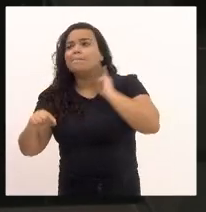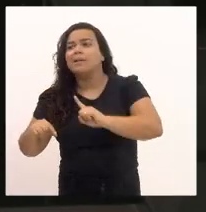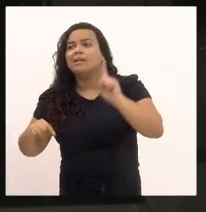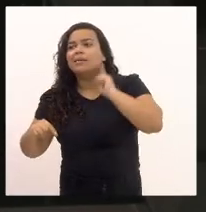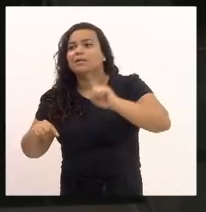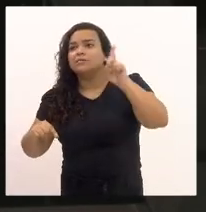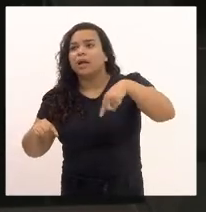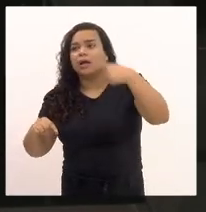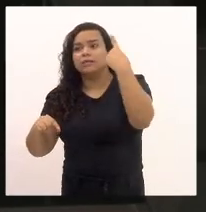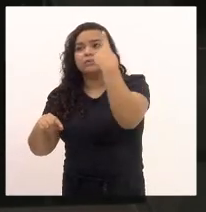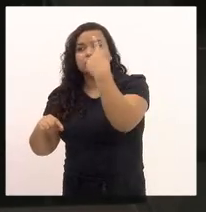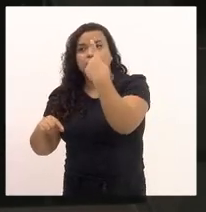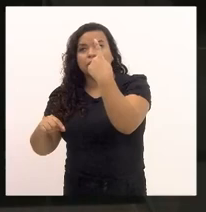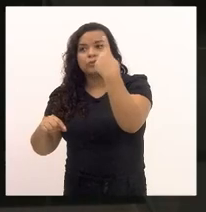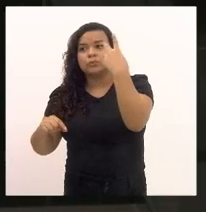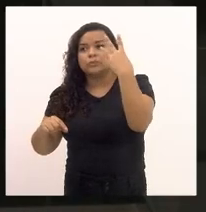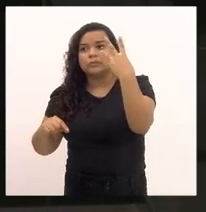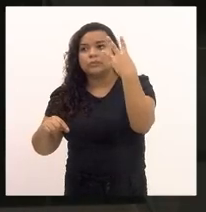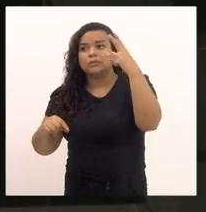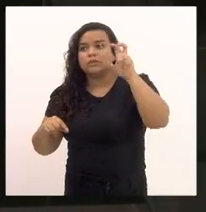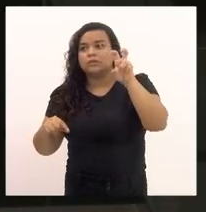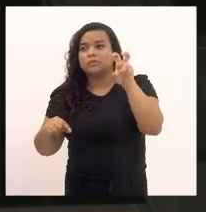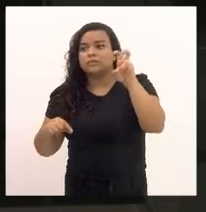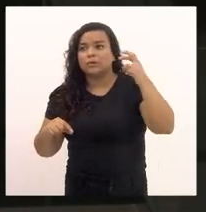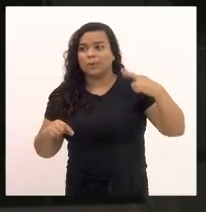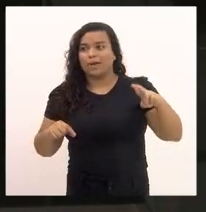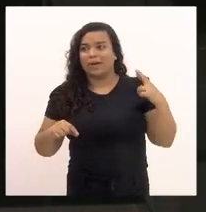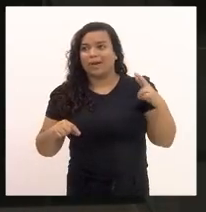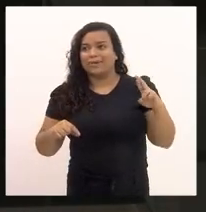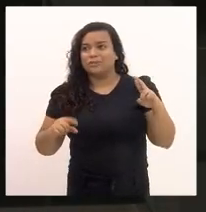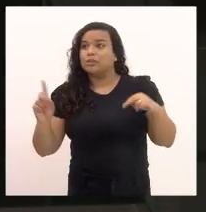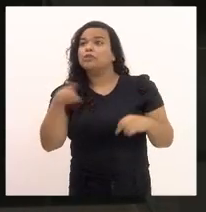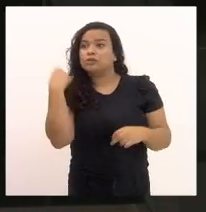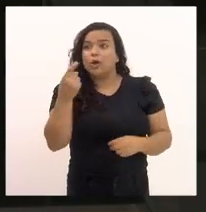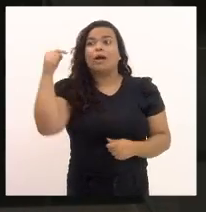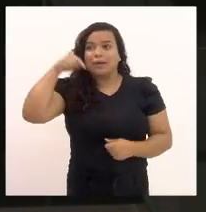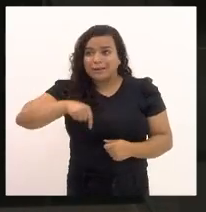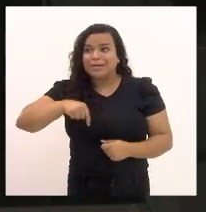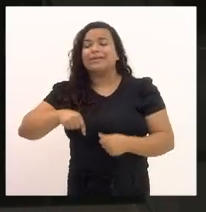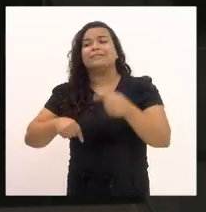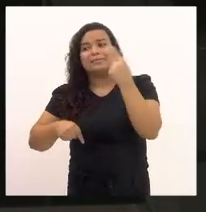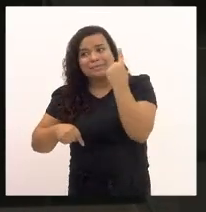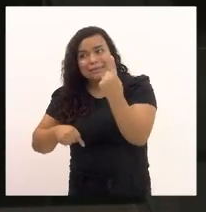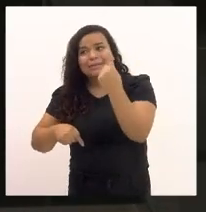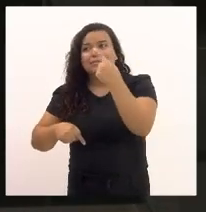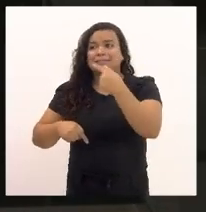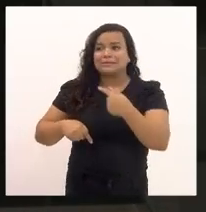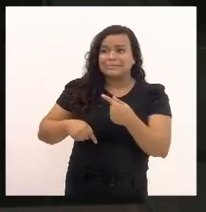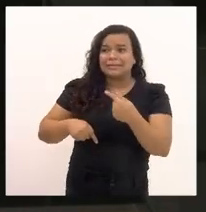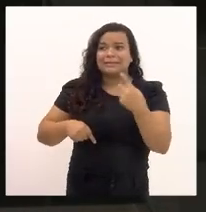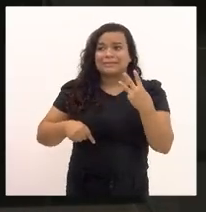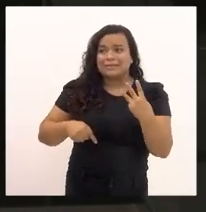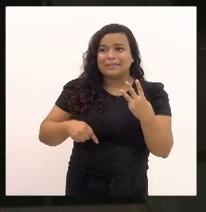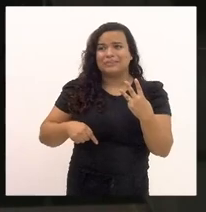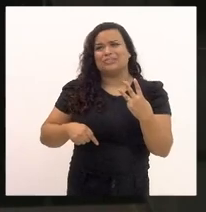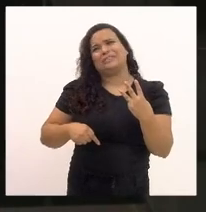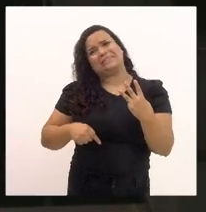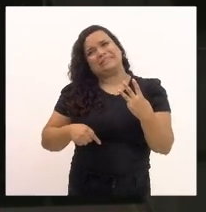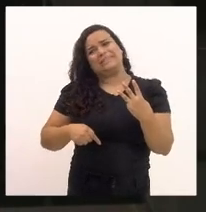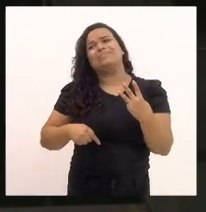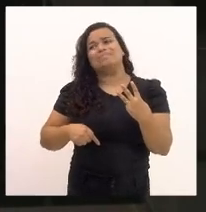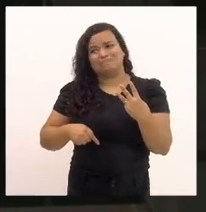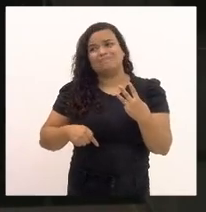,00. Nós vamos continuar com R$ 173,00. Logo, a nossa vai ser